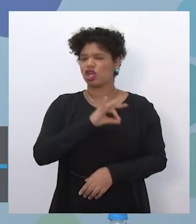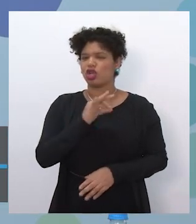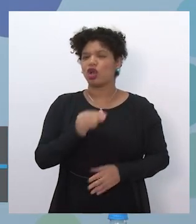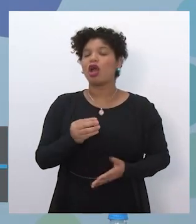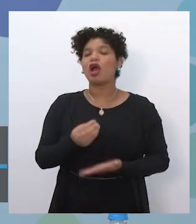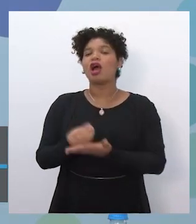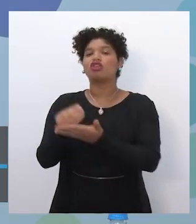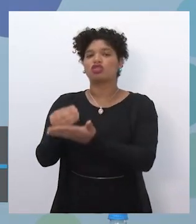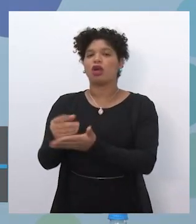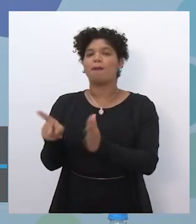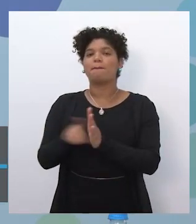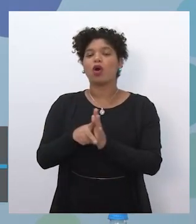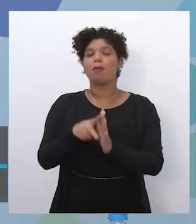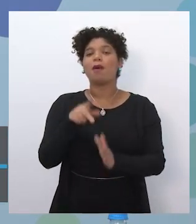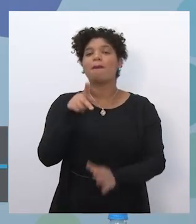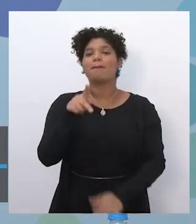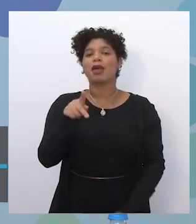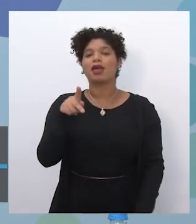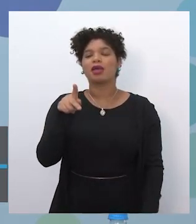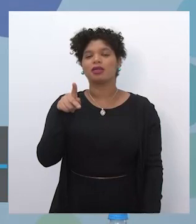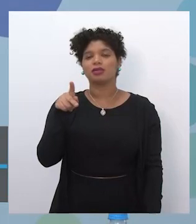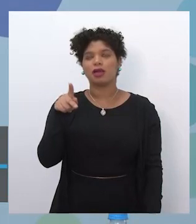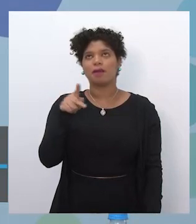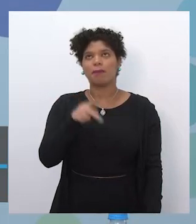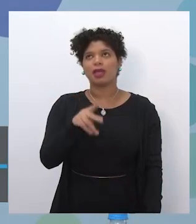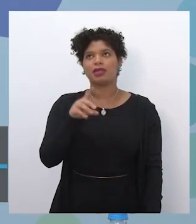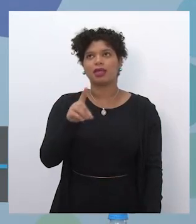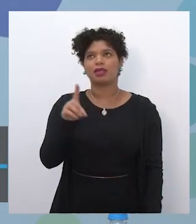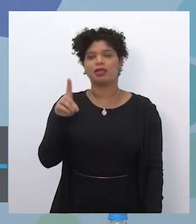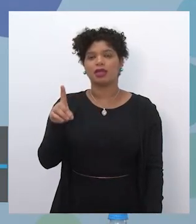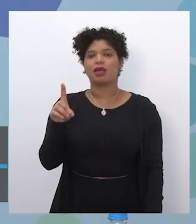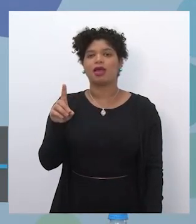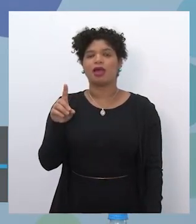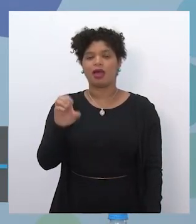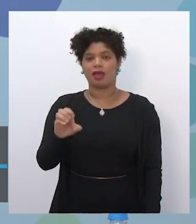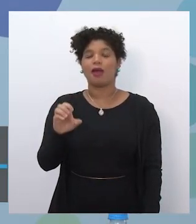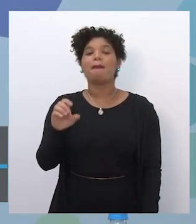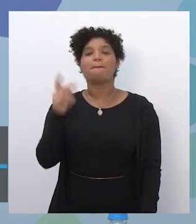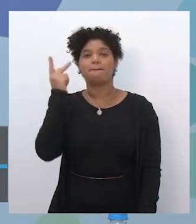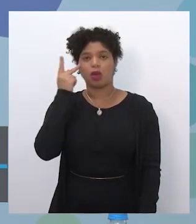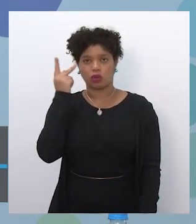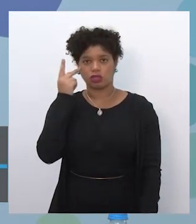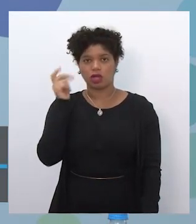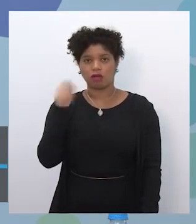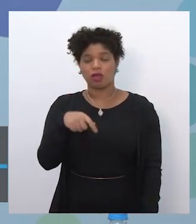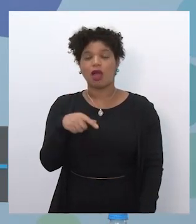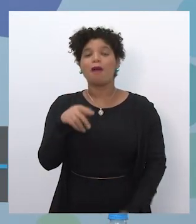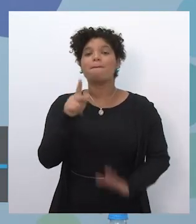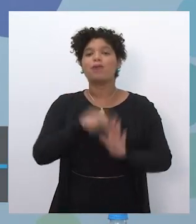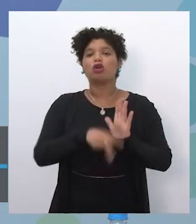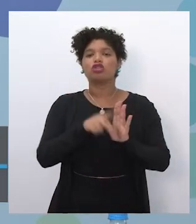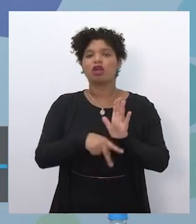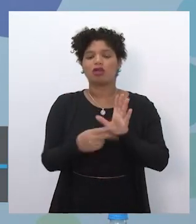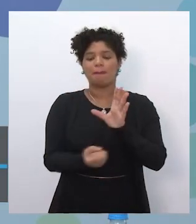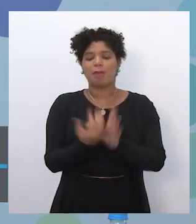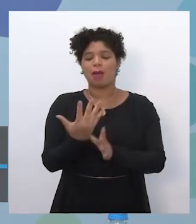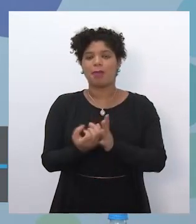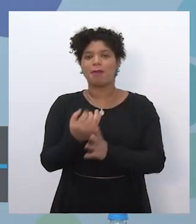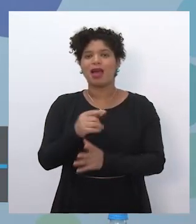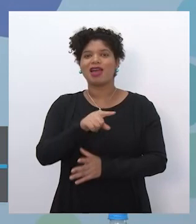Paulista para que cada um dos grupos, a partir do desenvolvimento dos projetos, possa implementar soluções